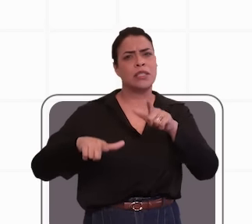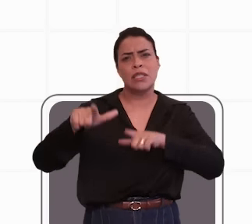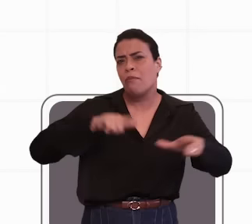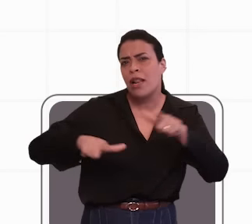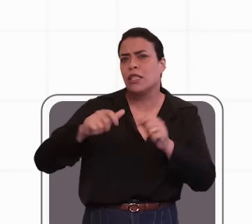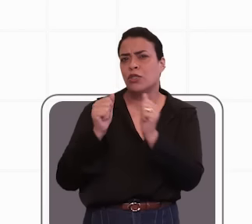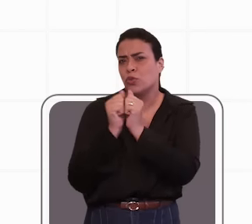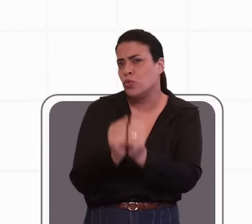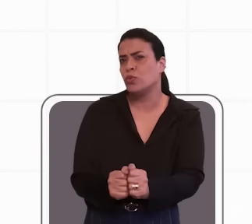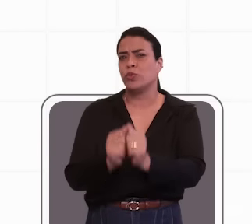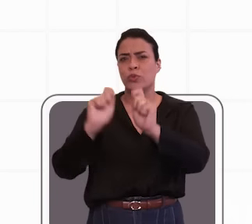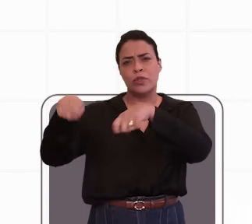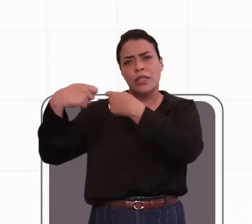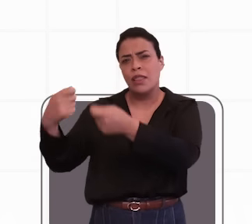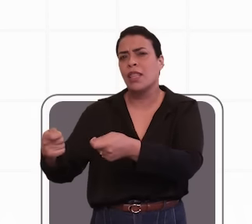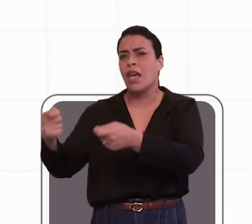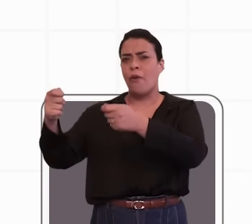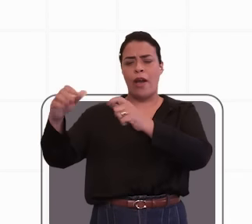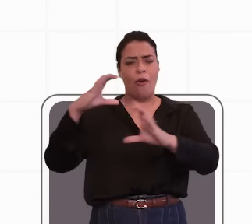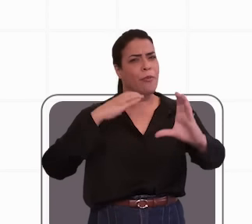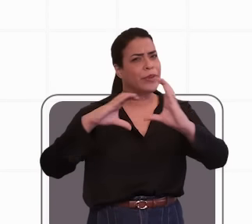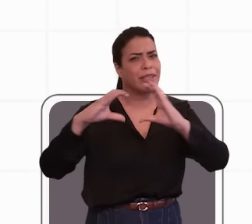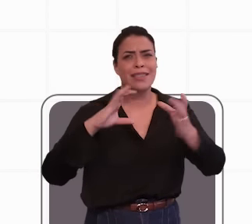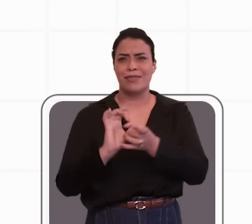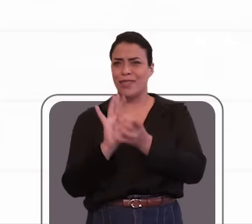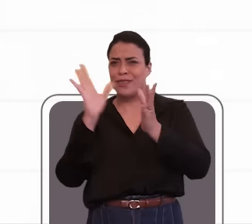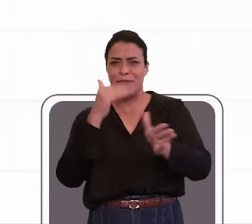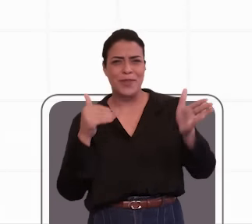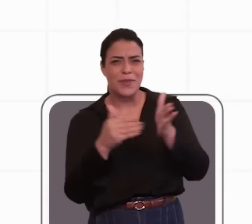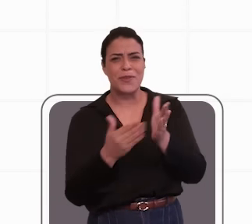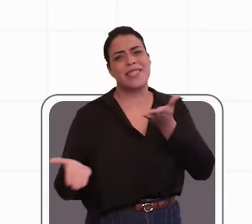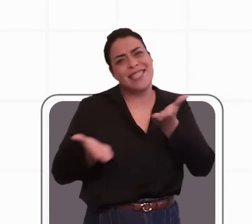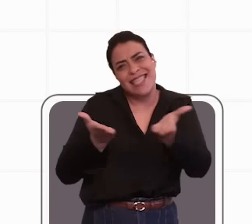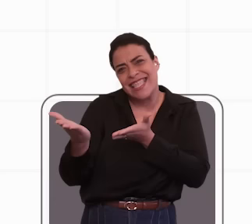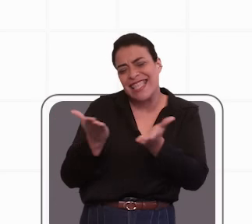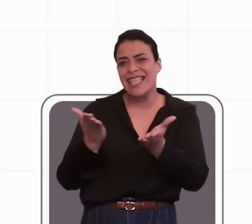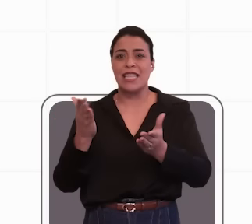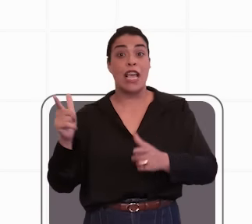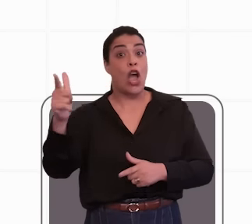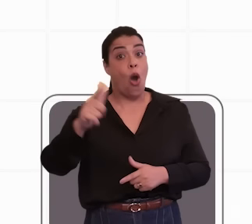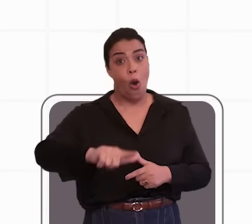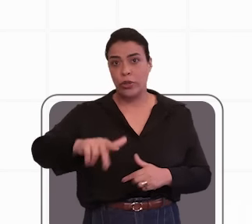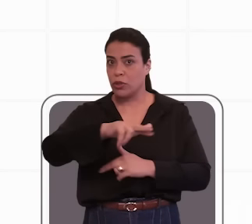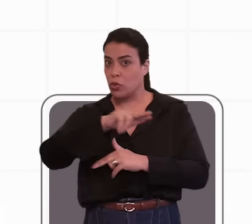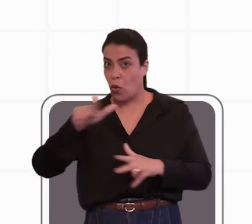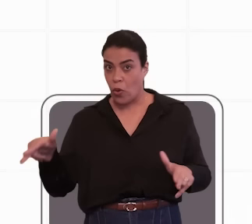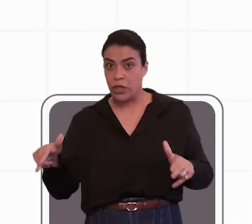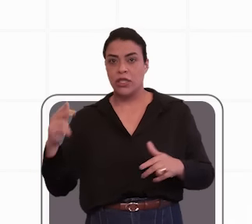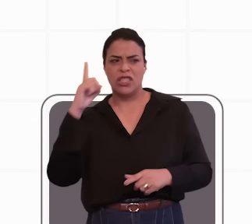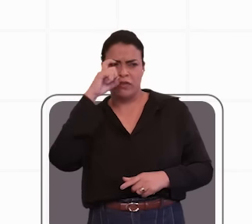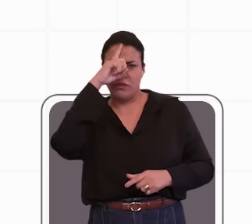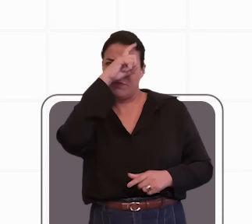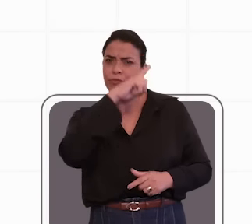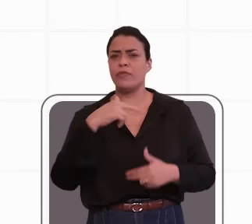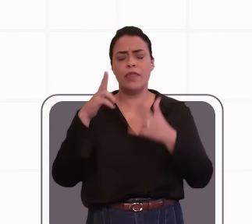contribuem significativamente para a comunicação eficaz e acessível. Existem também outros recursos não recomendados que dificultam o